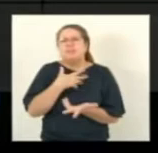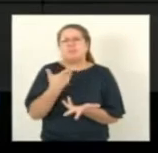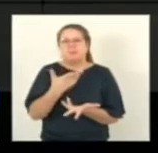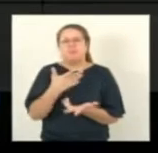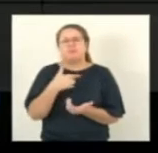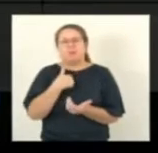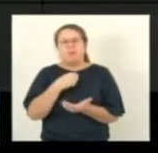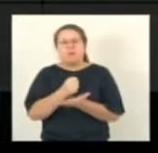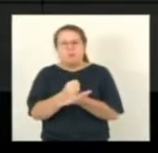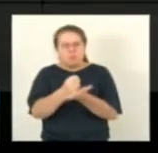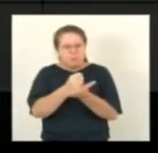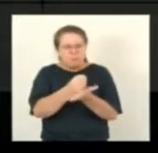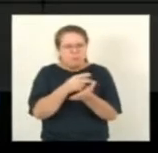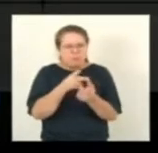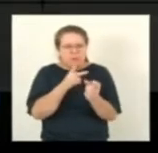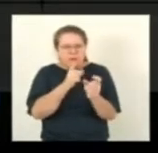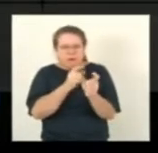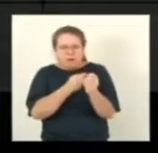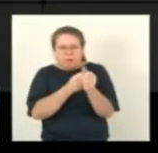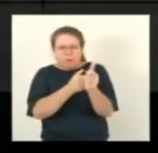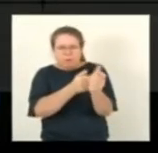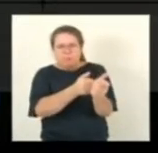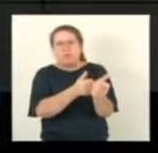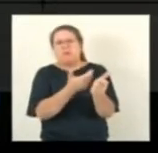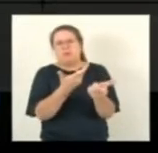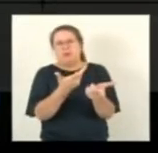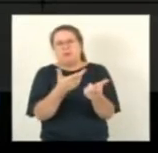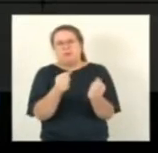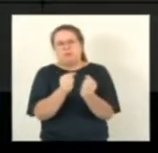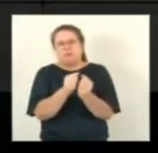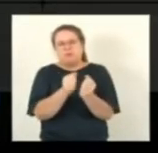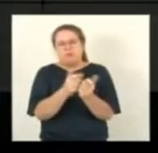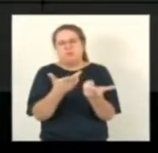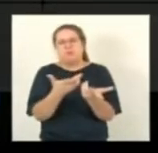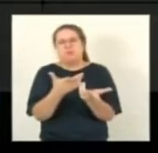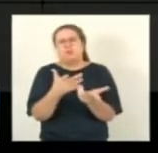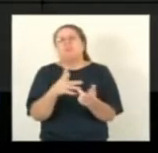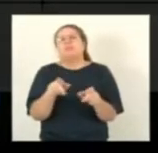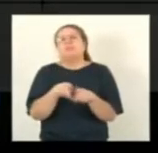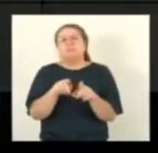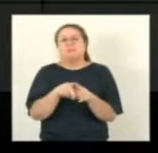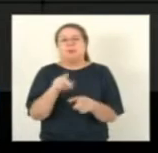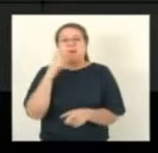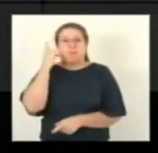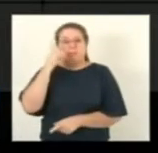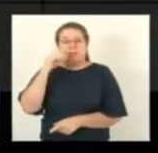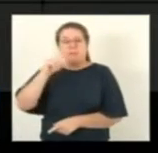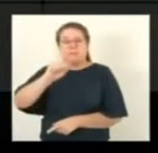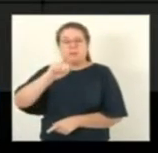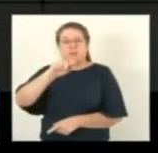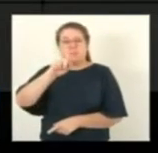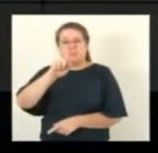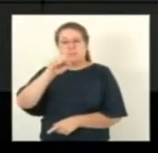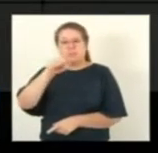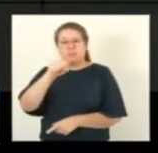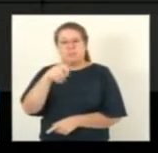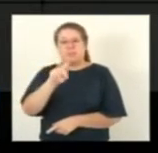acompanhar o deputado Sérgio Majeski independente do que pensaria o governo nesse caso mas fico